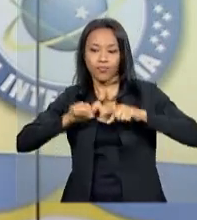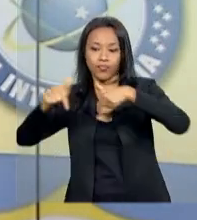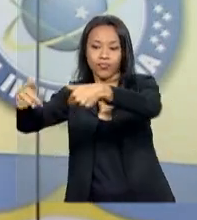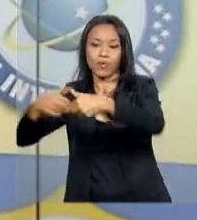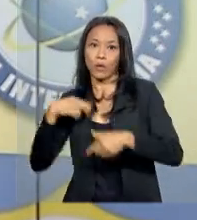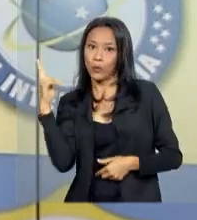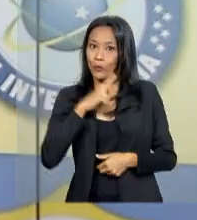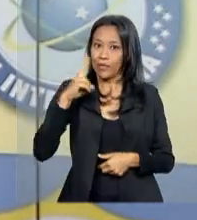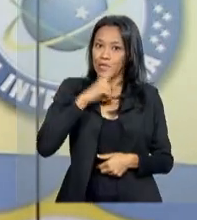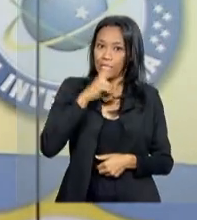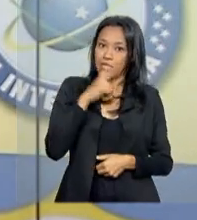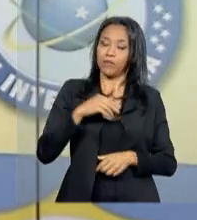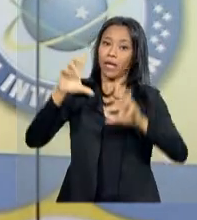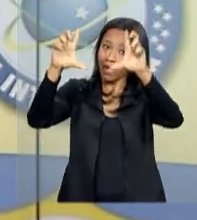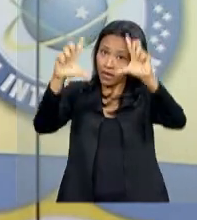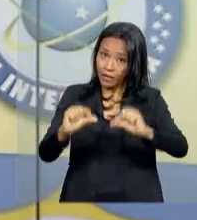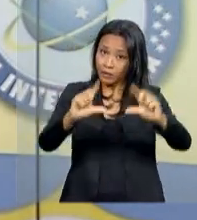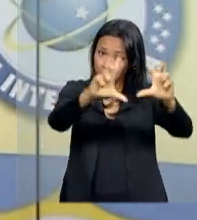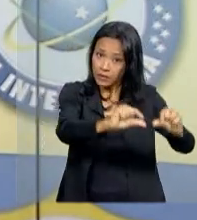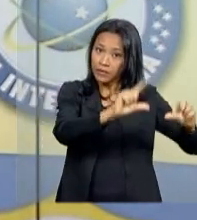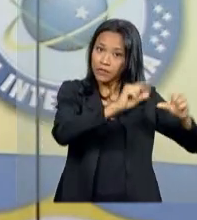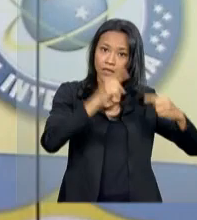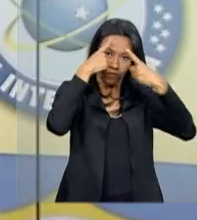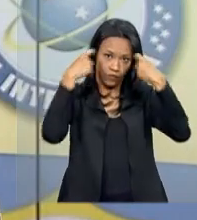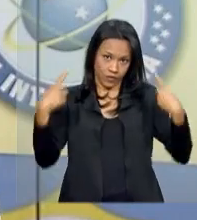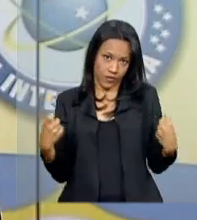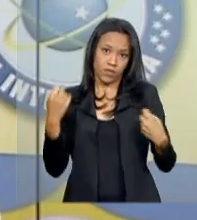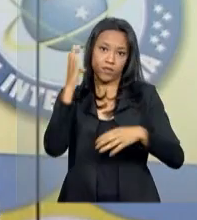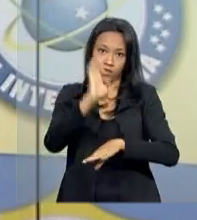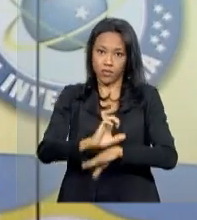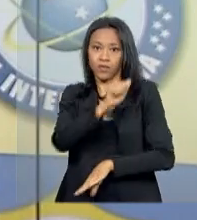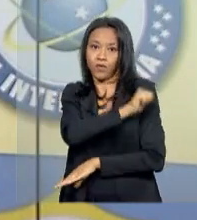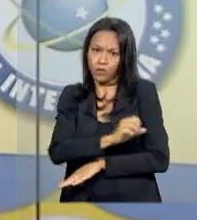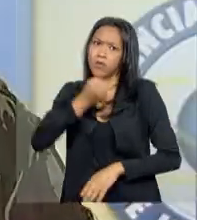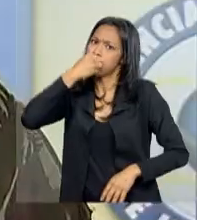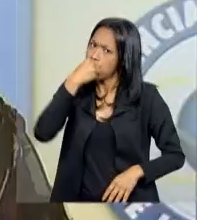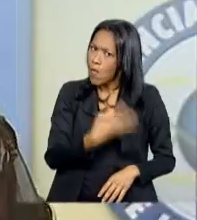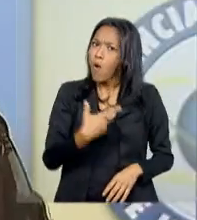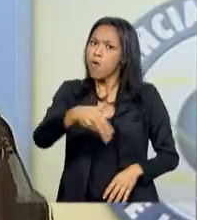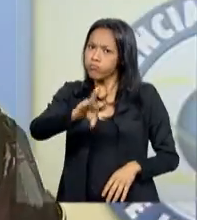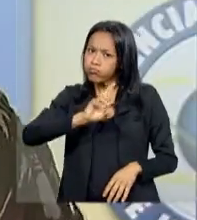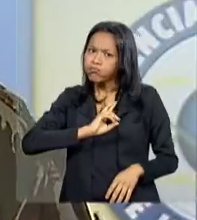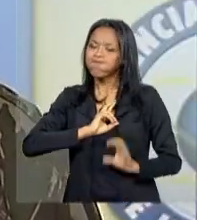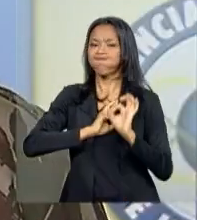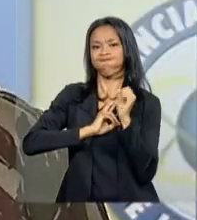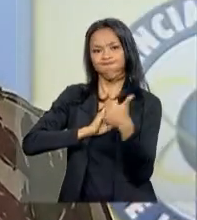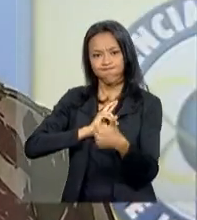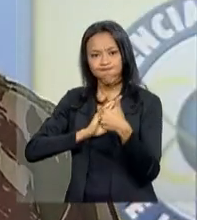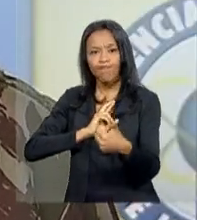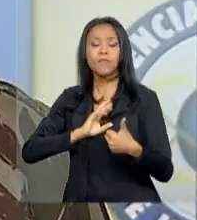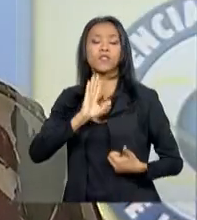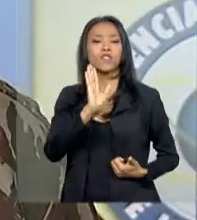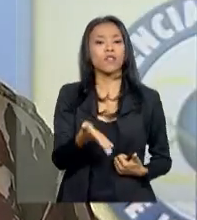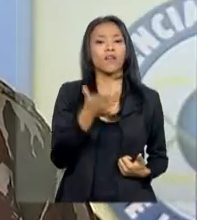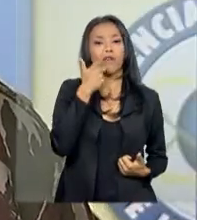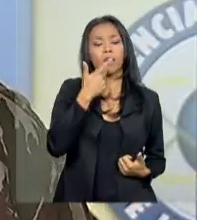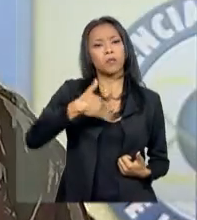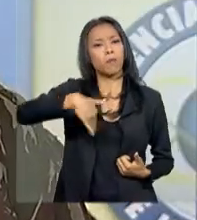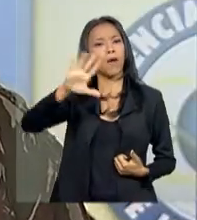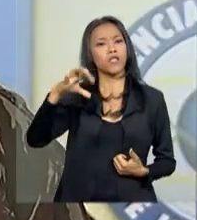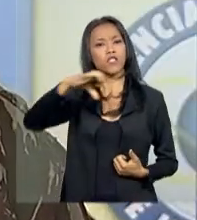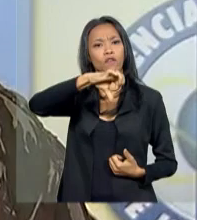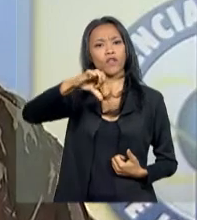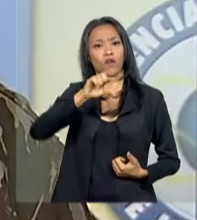a diminuição das manchas criminais. E nós estamos tendo muito bons resultados. Nós falamos de mais de 99 mil